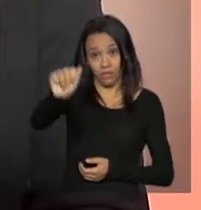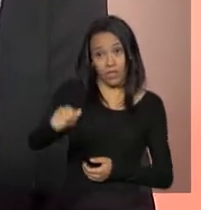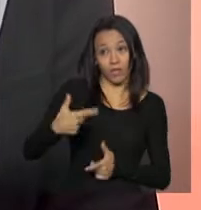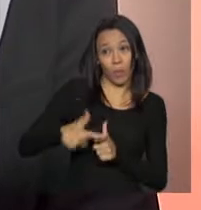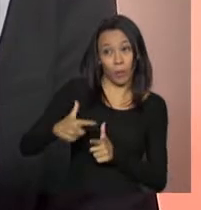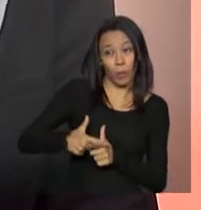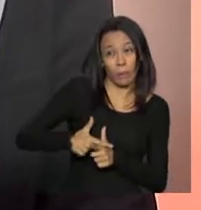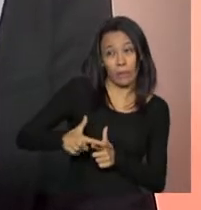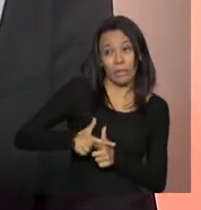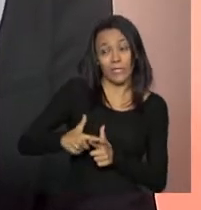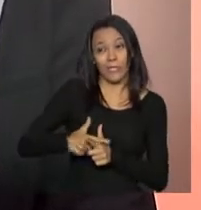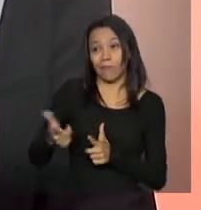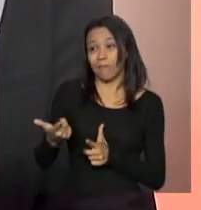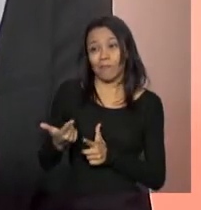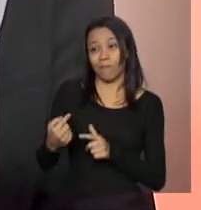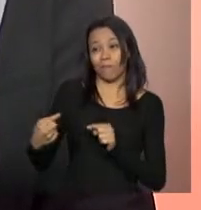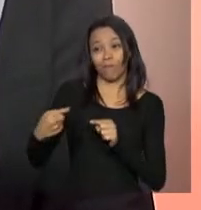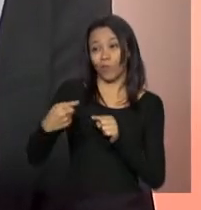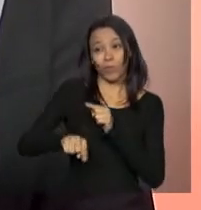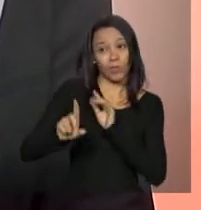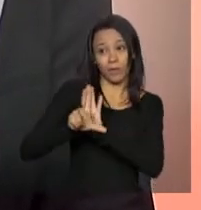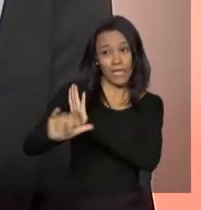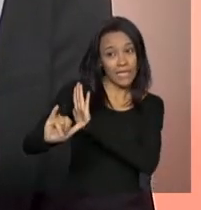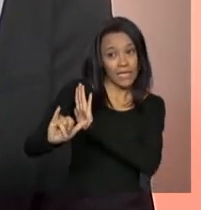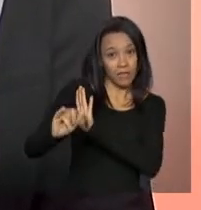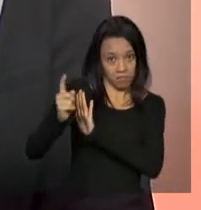irregularidade? Enfim, isso acontece também?